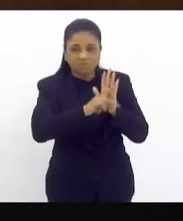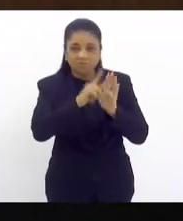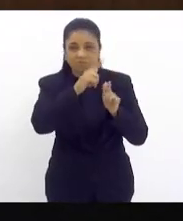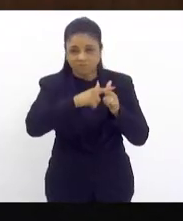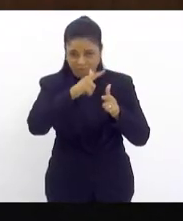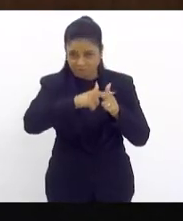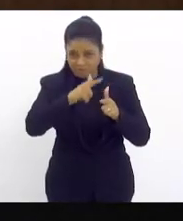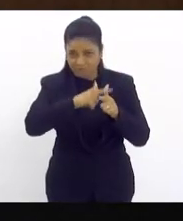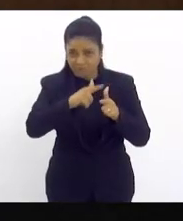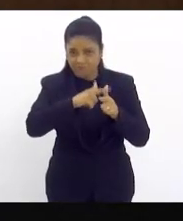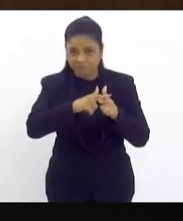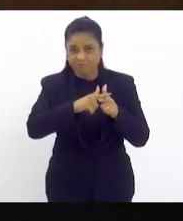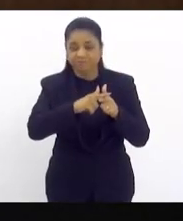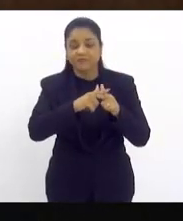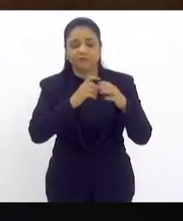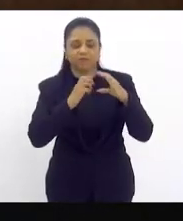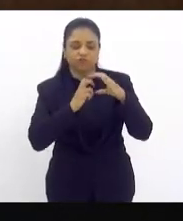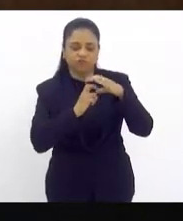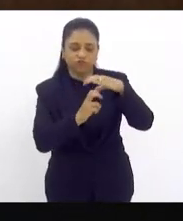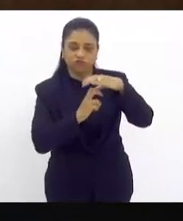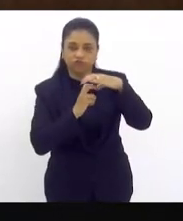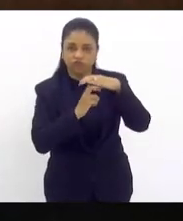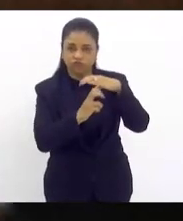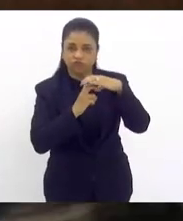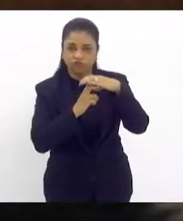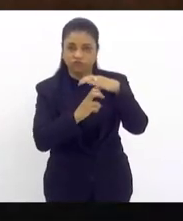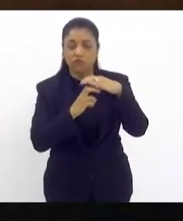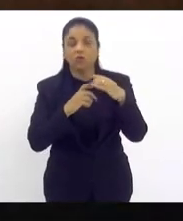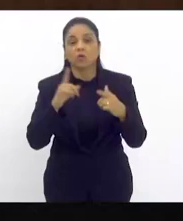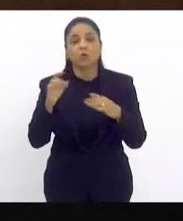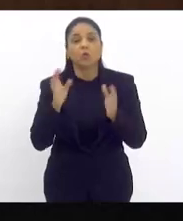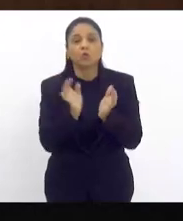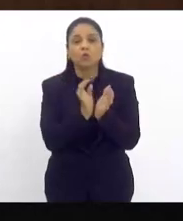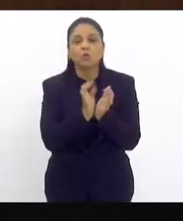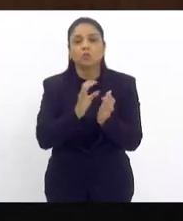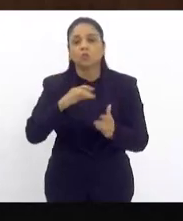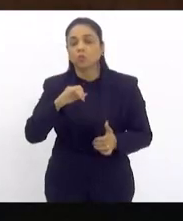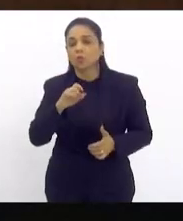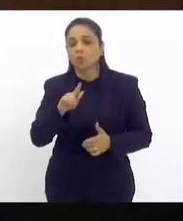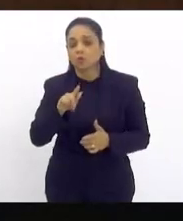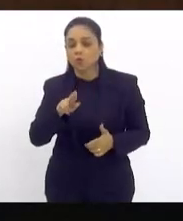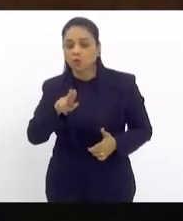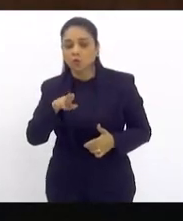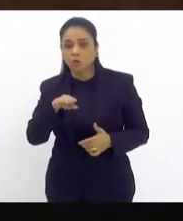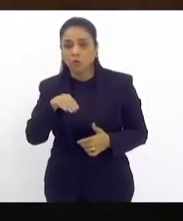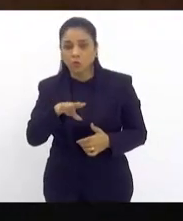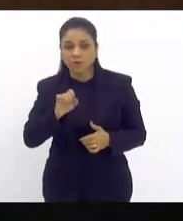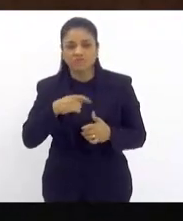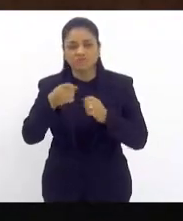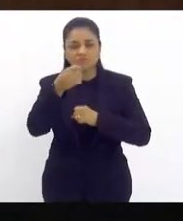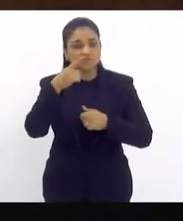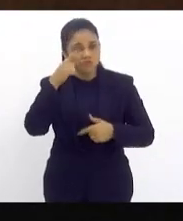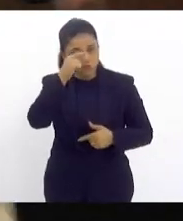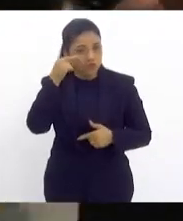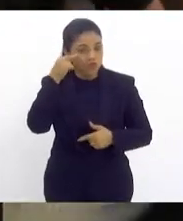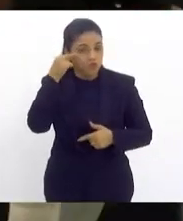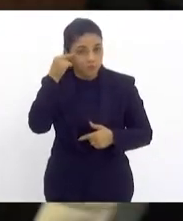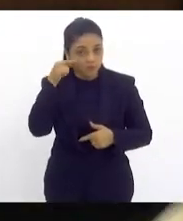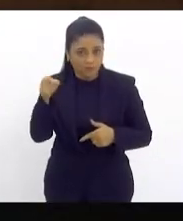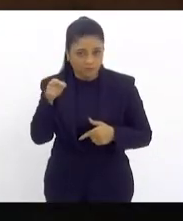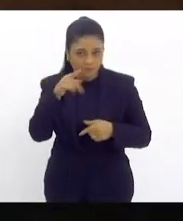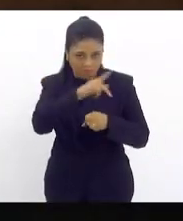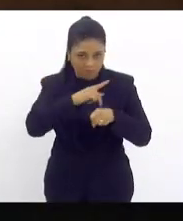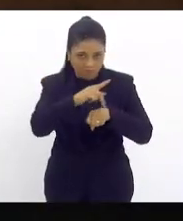a questão da supervia. O Grupo Gumi, japonês, lá atrás, ano passado, o senhor não estava aqui, o senhor estava na secretaria